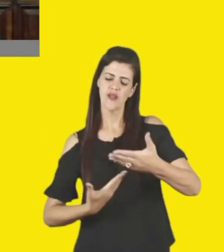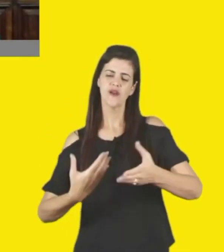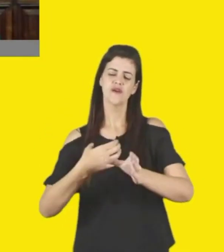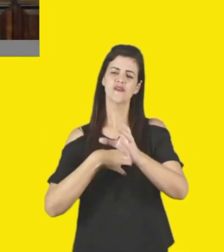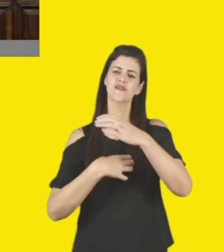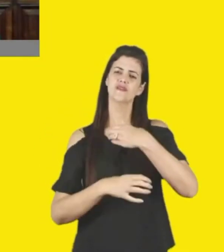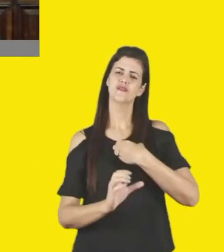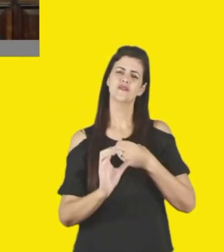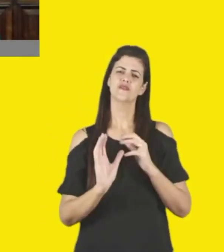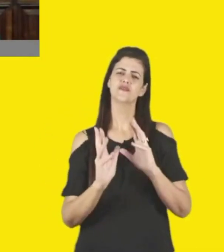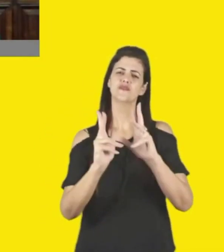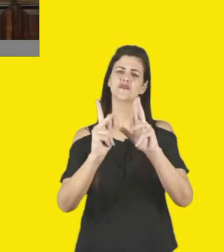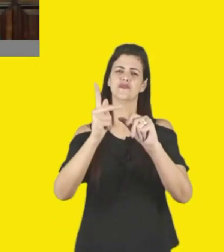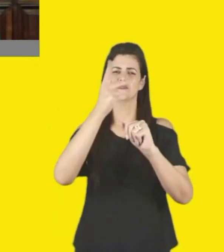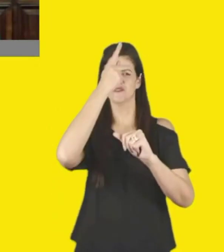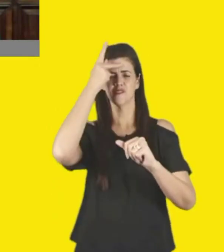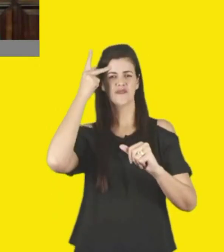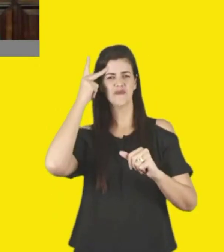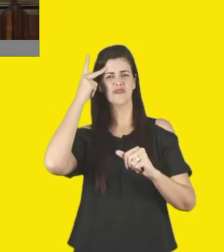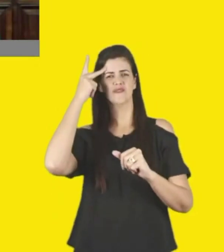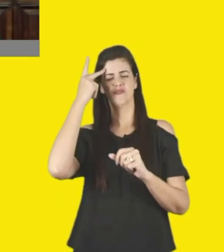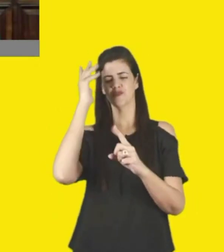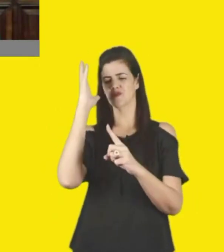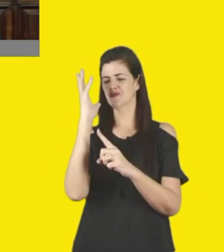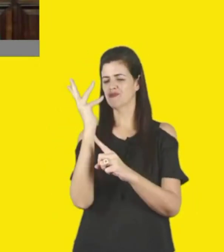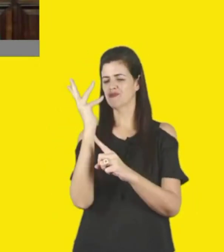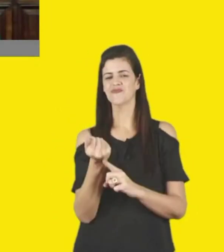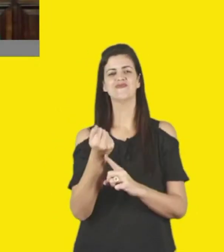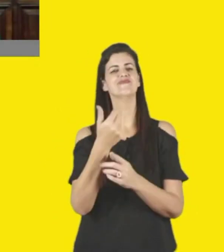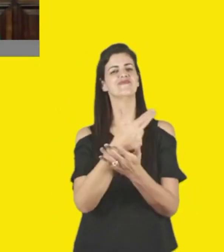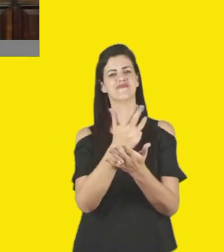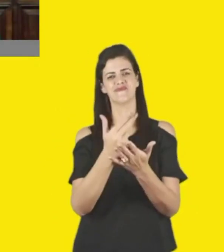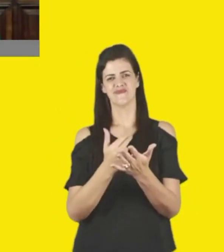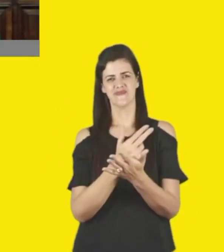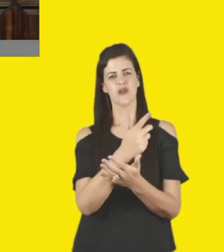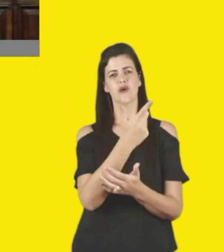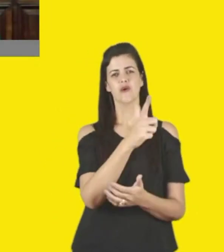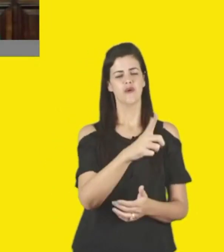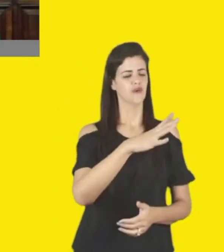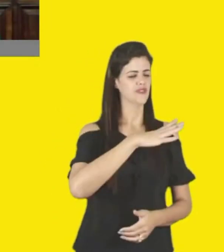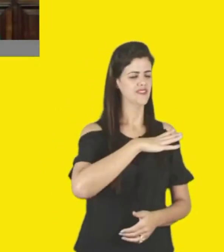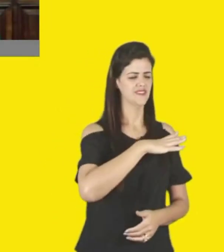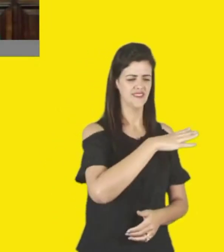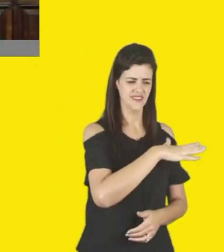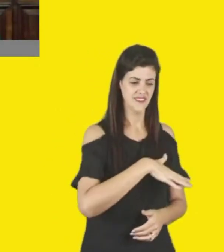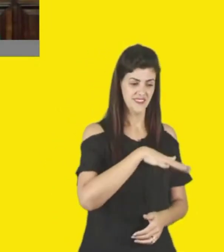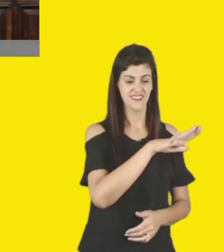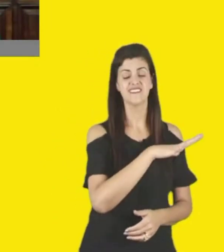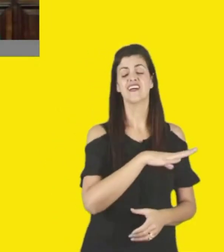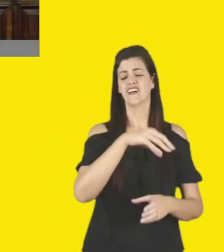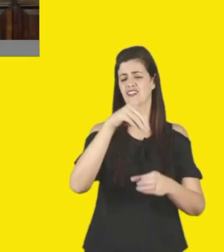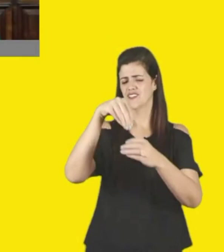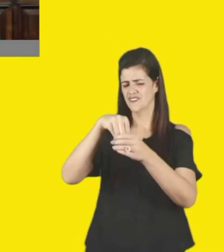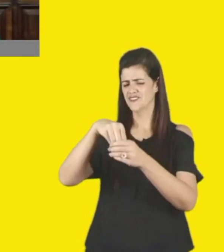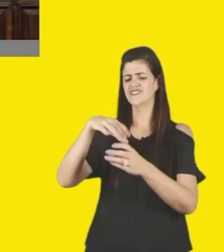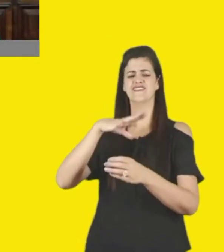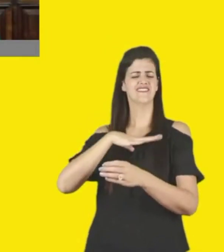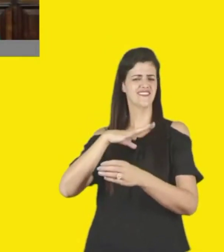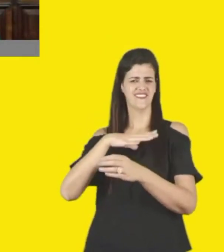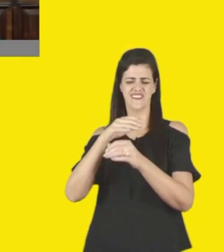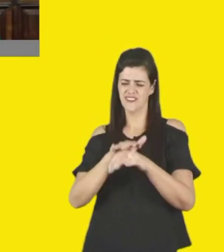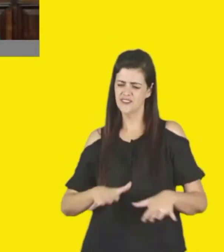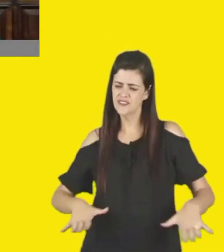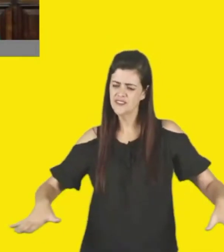pessoas, com os artistas, artistas de outras cidades, com os artistas da cidade, como nós falamos aqui,